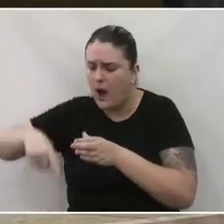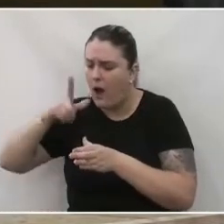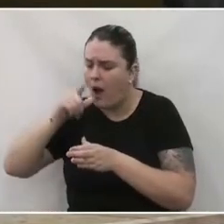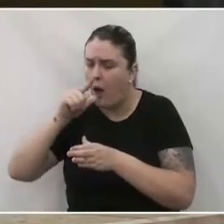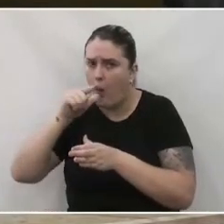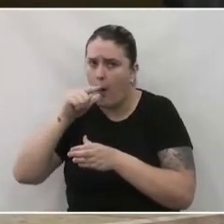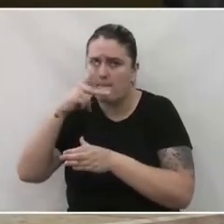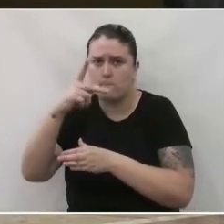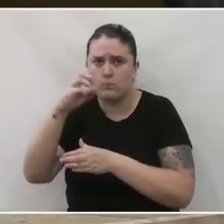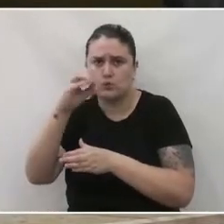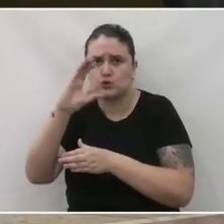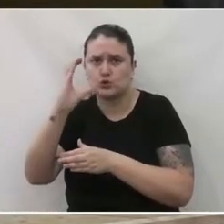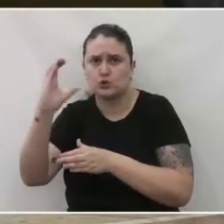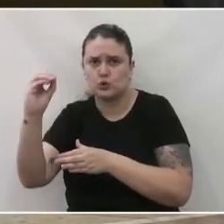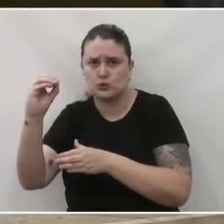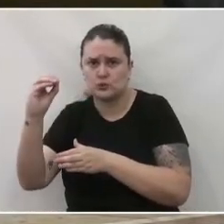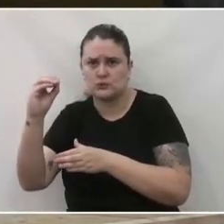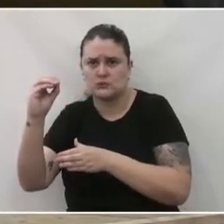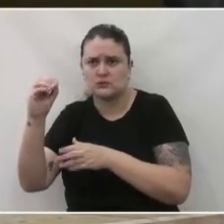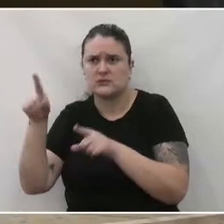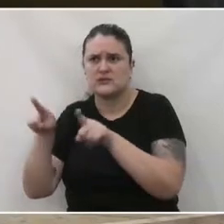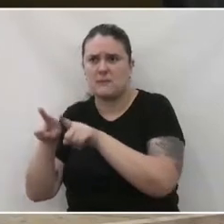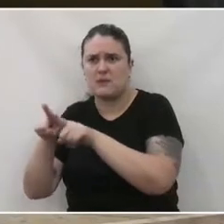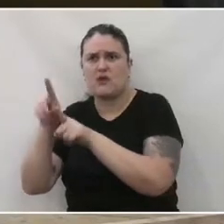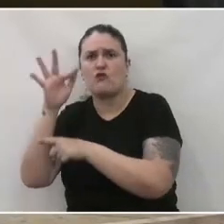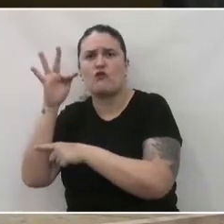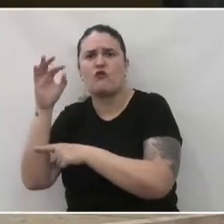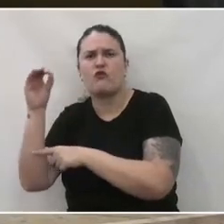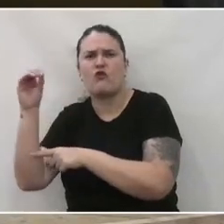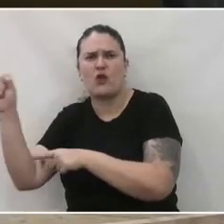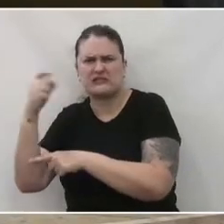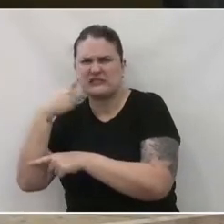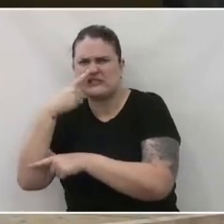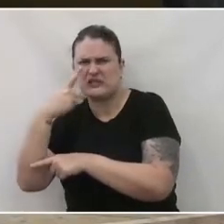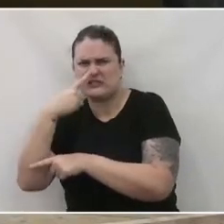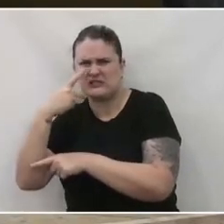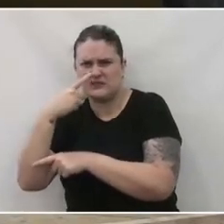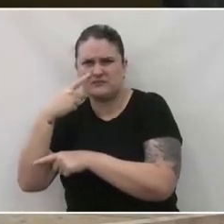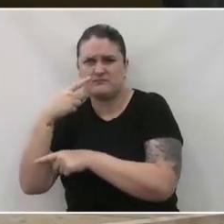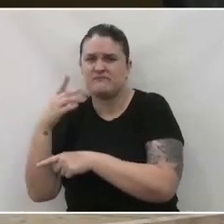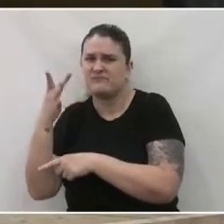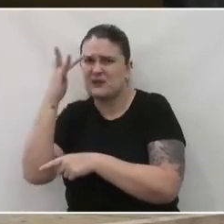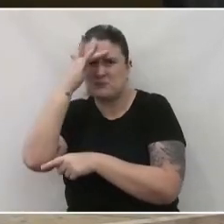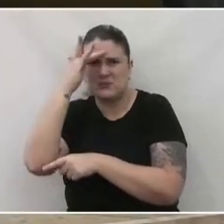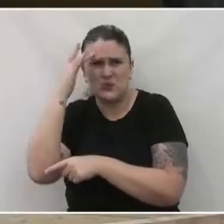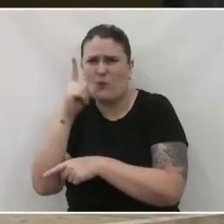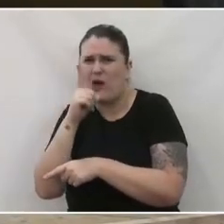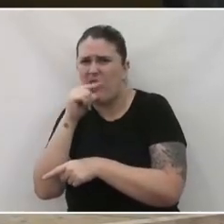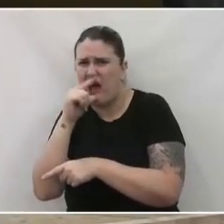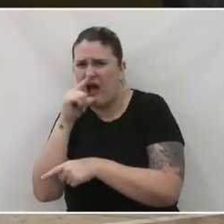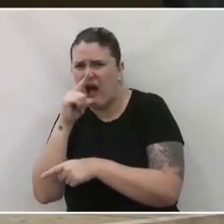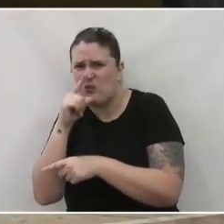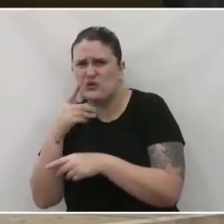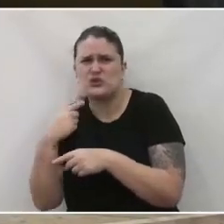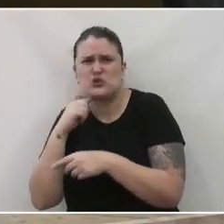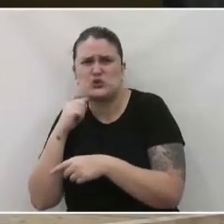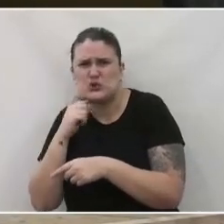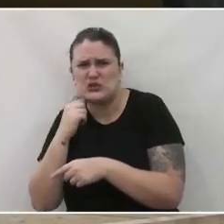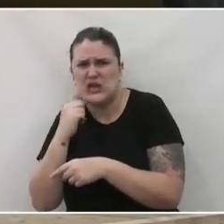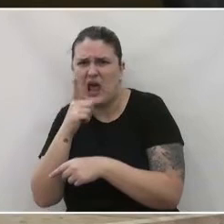a fossa. Então, praticamente, vamos ser bem sinceros, esse pessoal está tomando mérito. Vamos ser